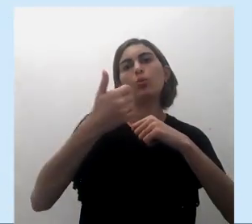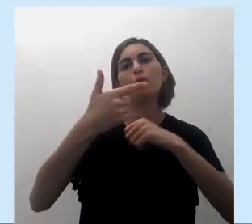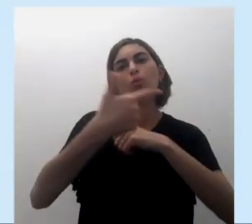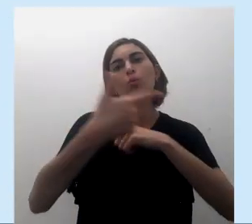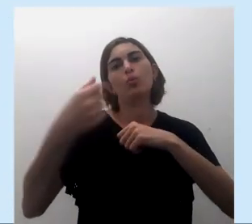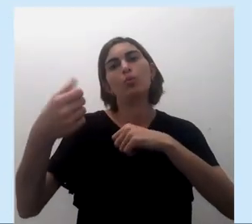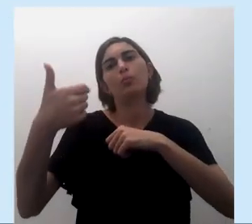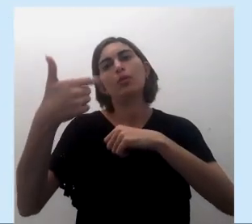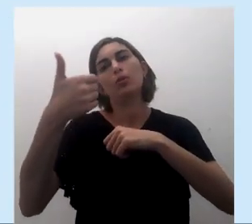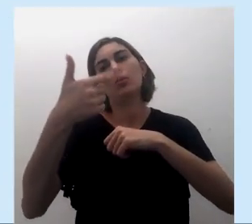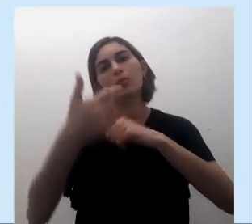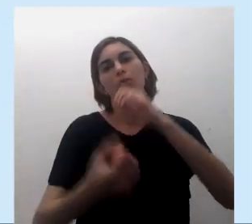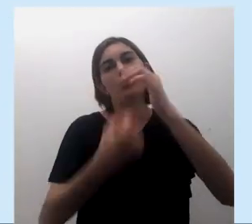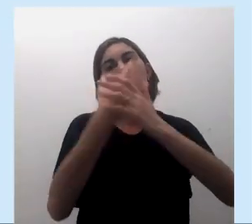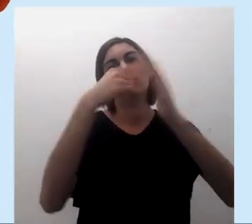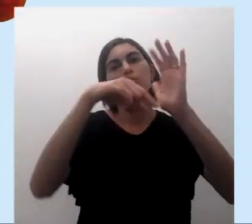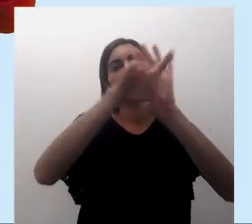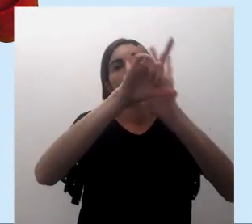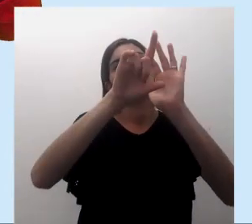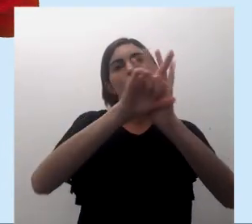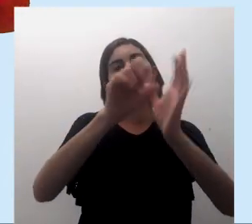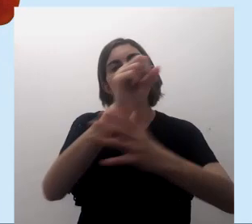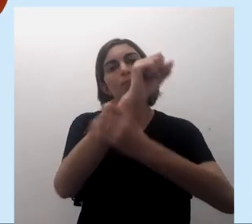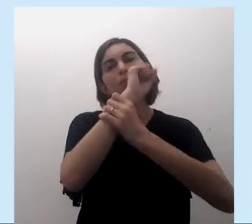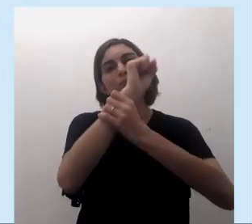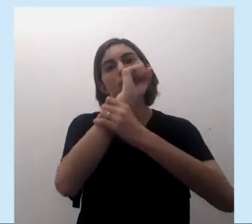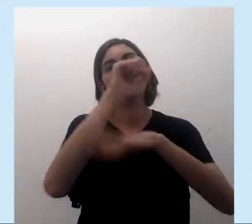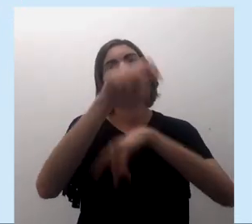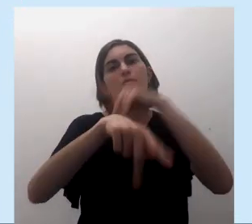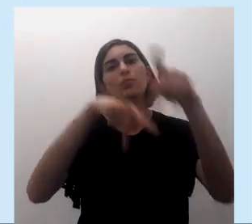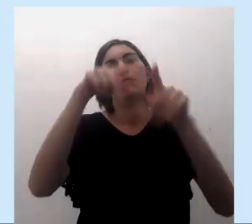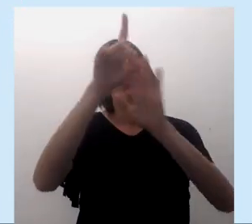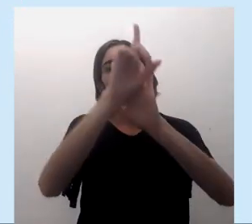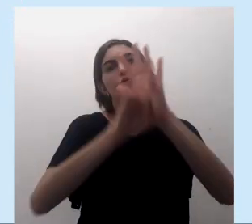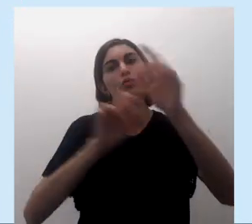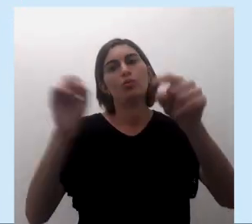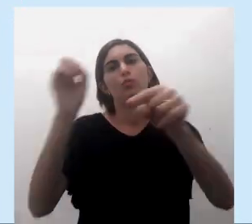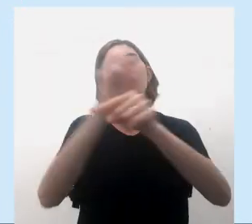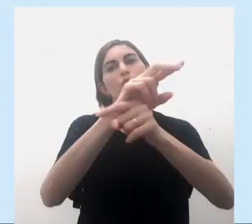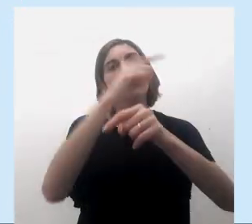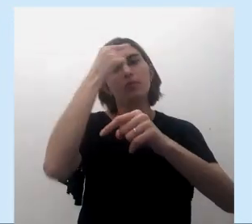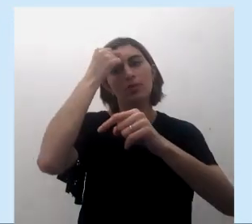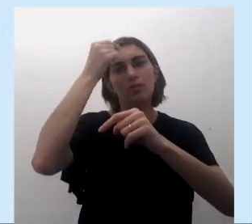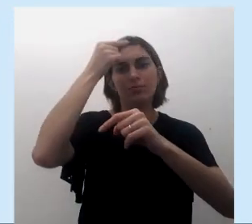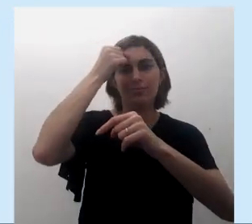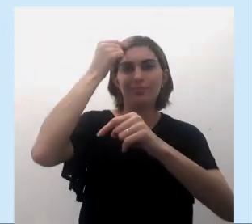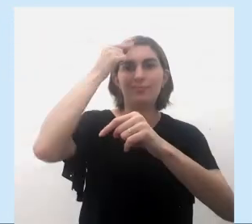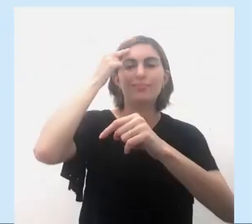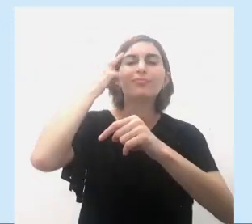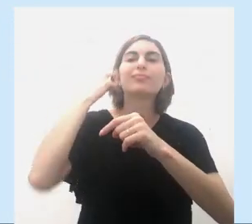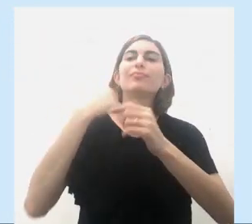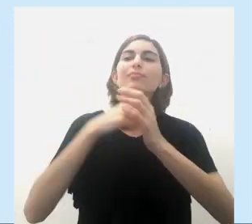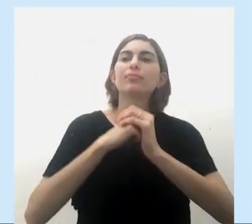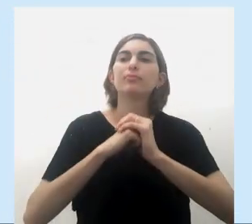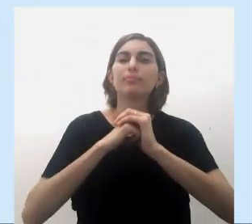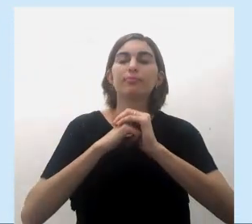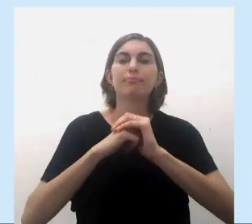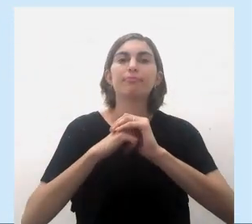surge a lei onde vai conceder a esses povos o direito de entrada nas universidades.